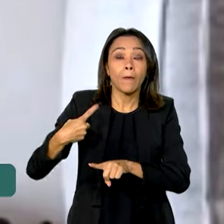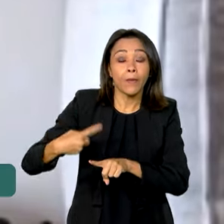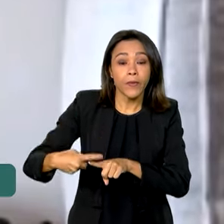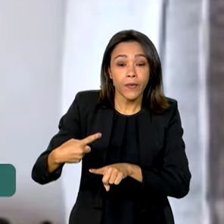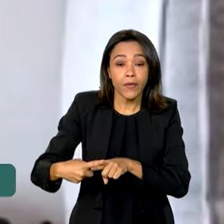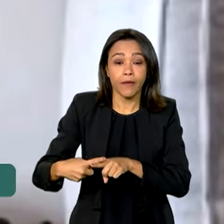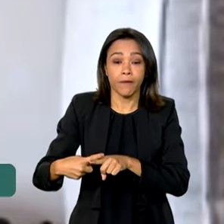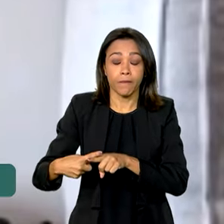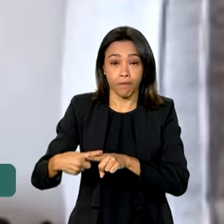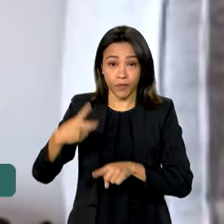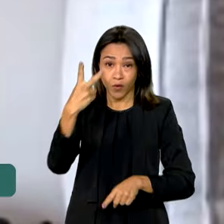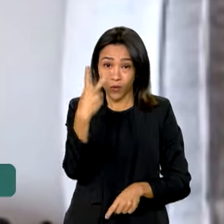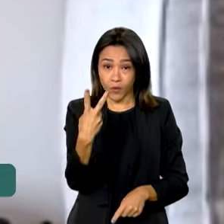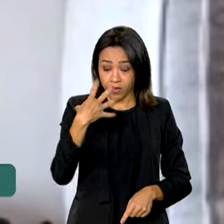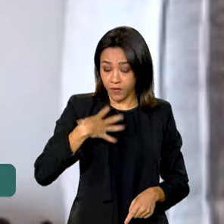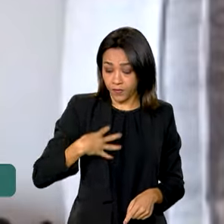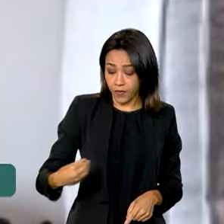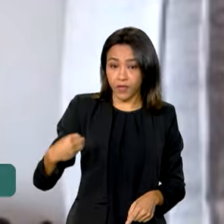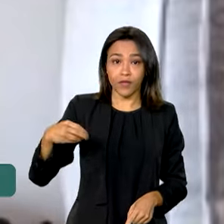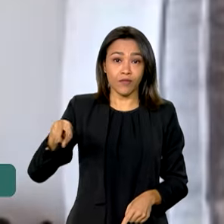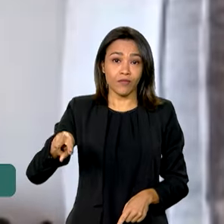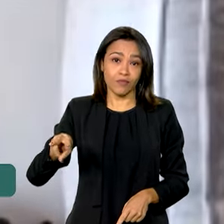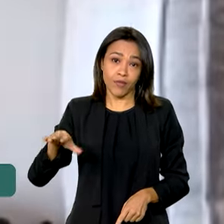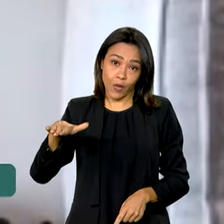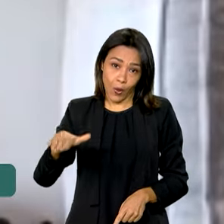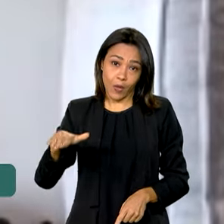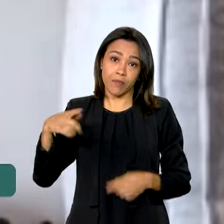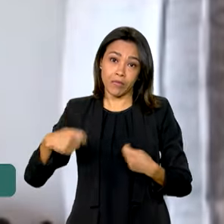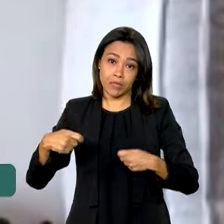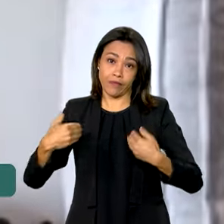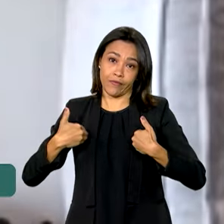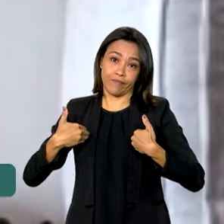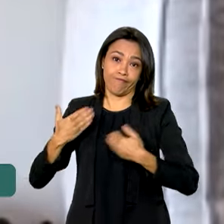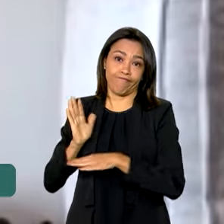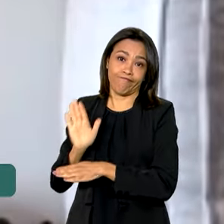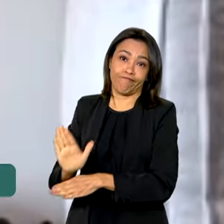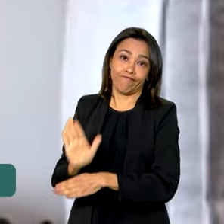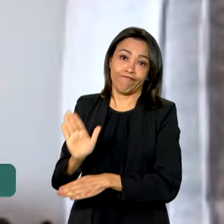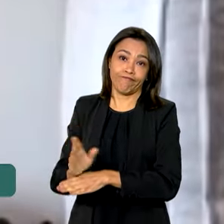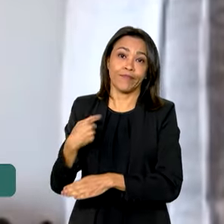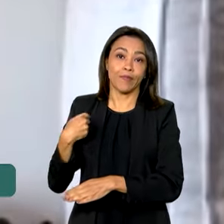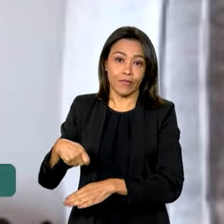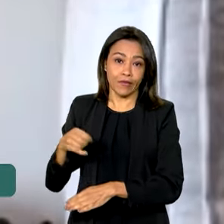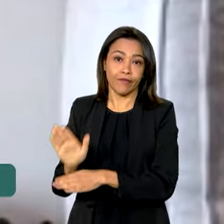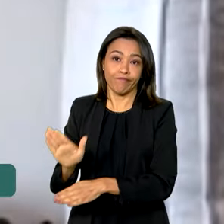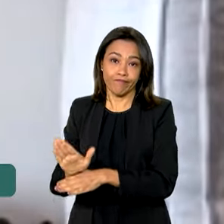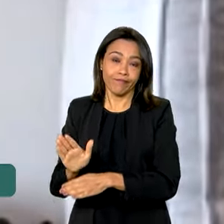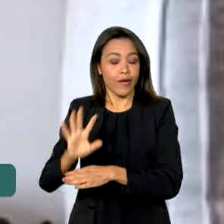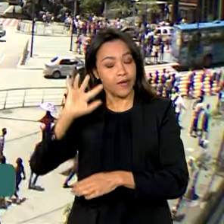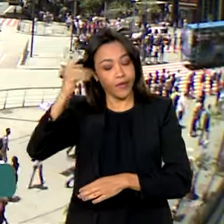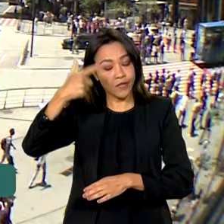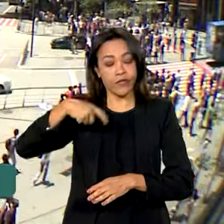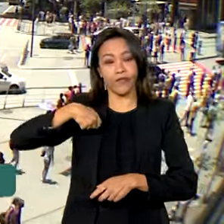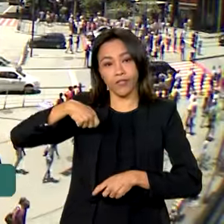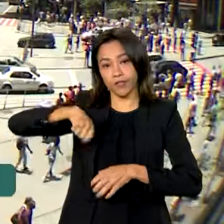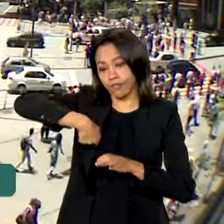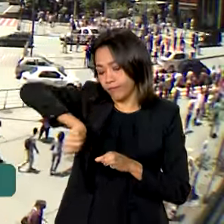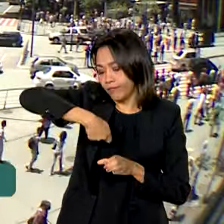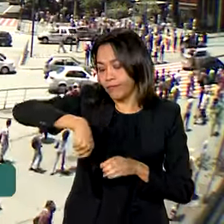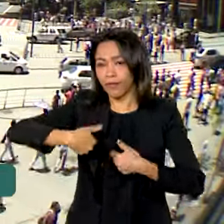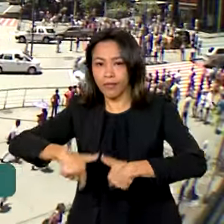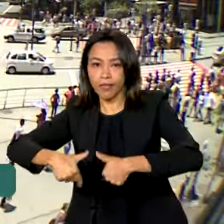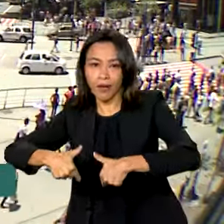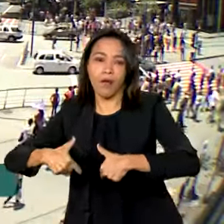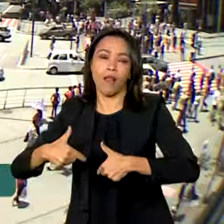tenho dois filhos menores dependendo de mim, então eu parti para a faxina. No Brasil,